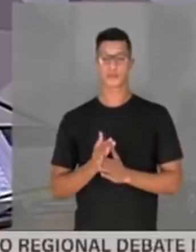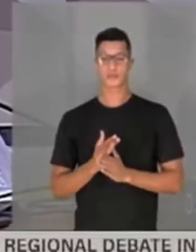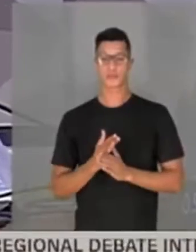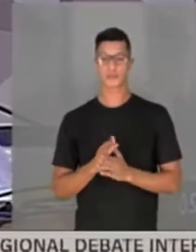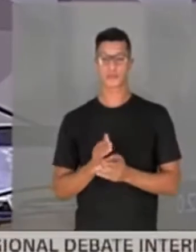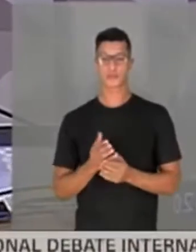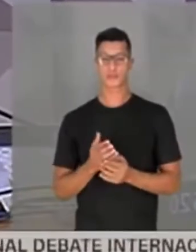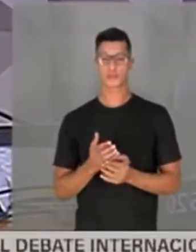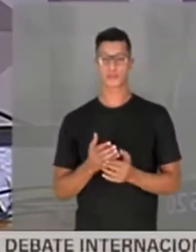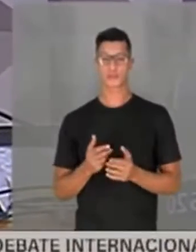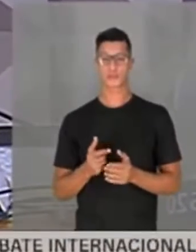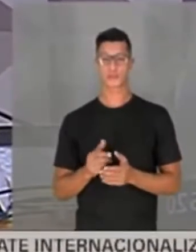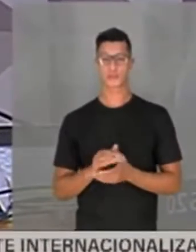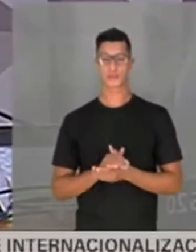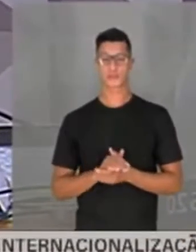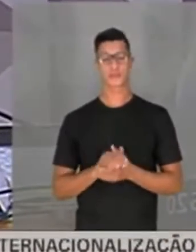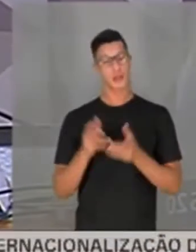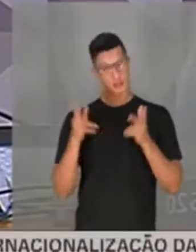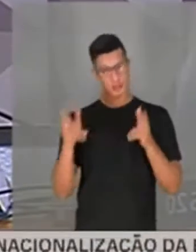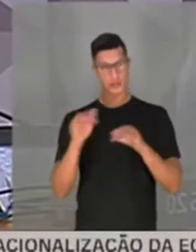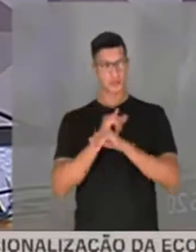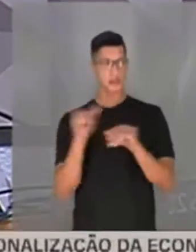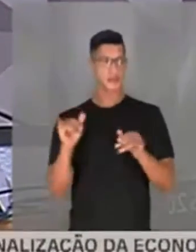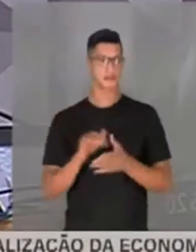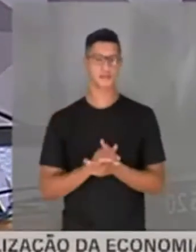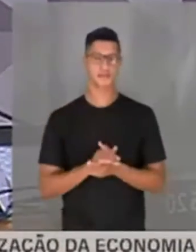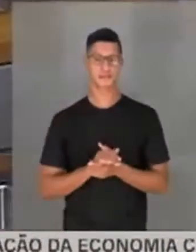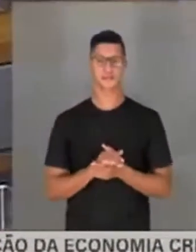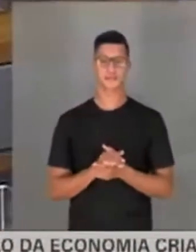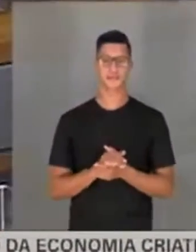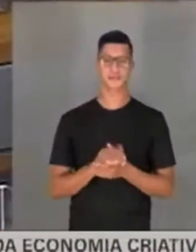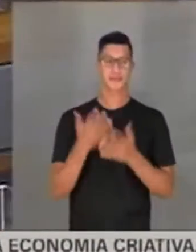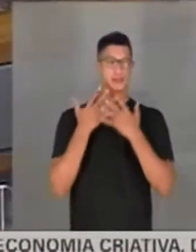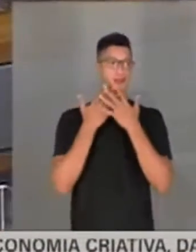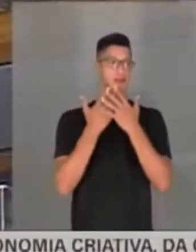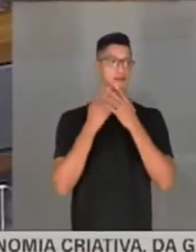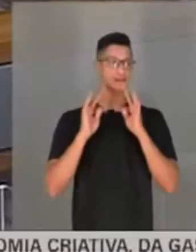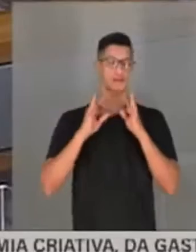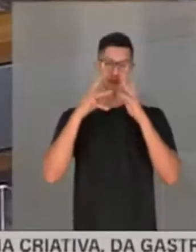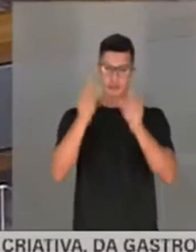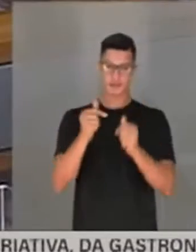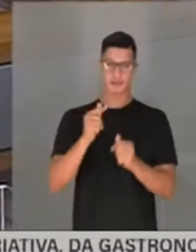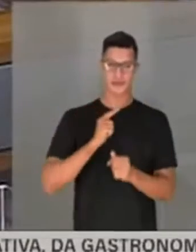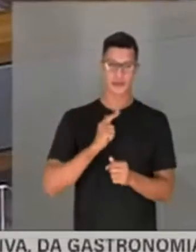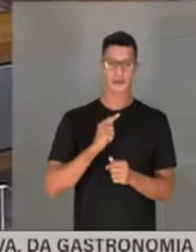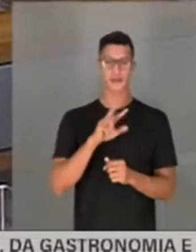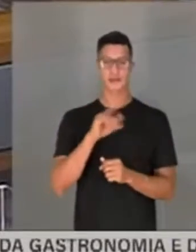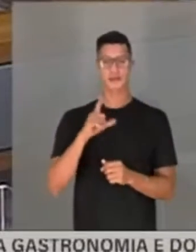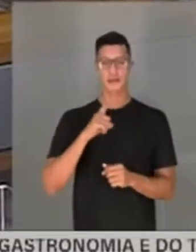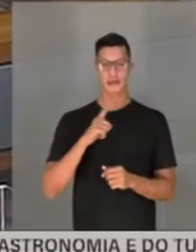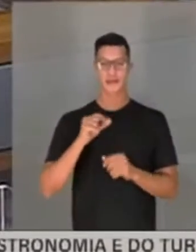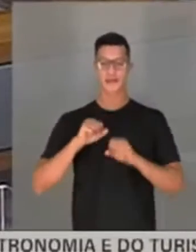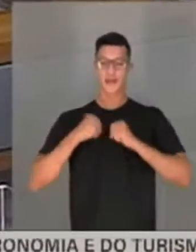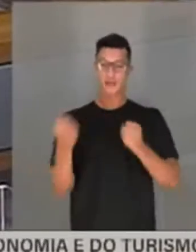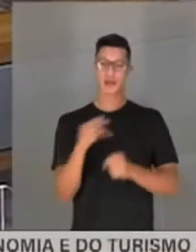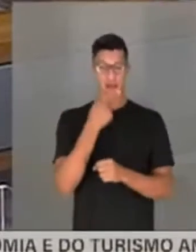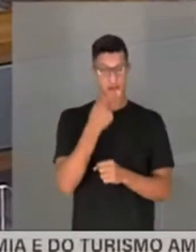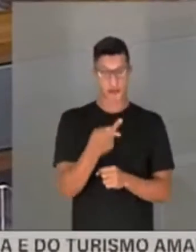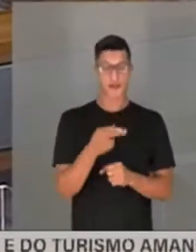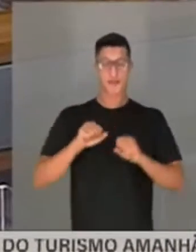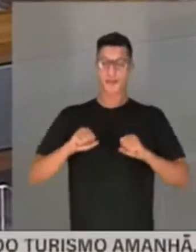Então, como eu disse, ele é um investigado, confesso, ele confessou tudo, confirmou tudo, defendeu o que ele defende,